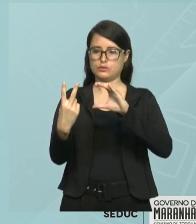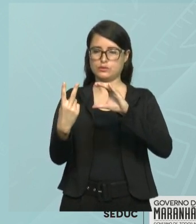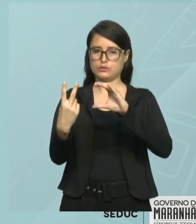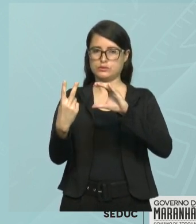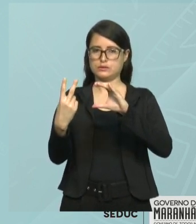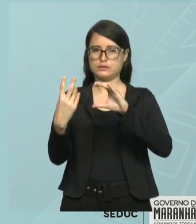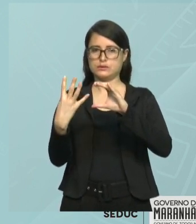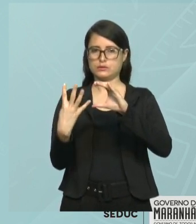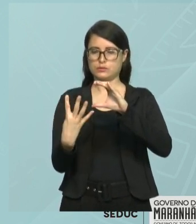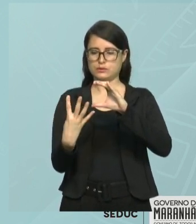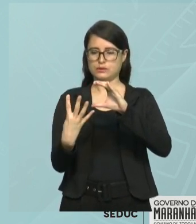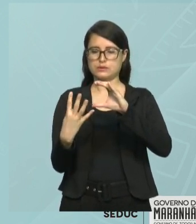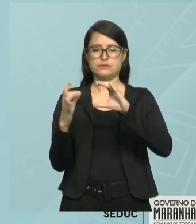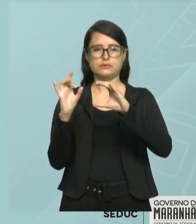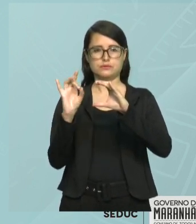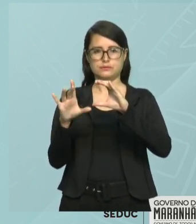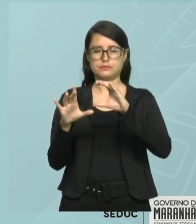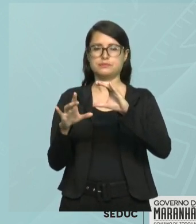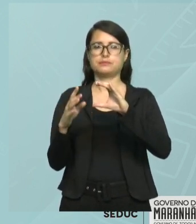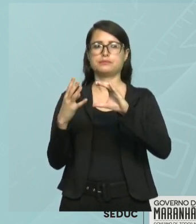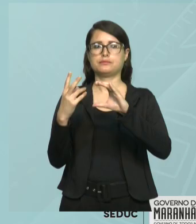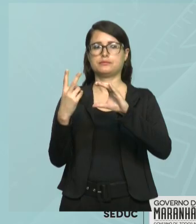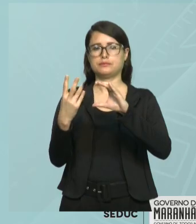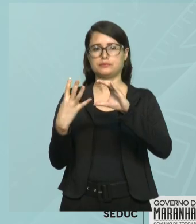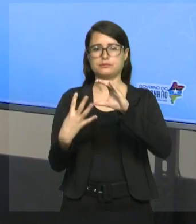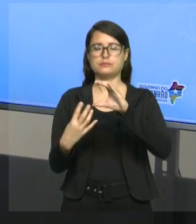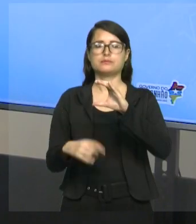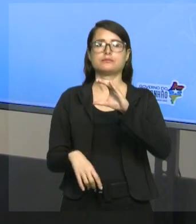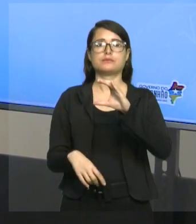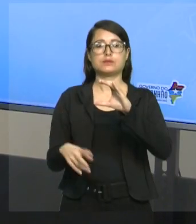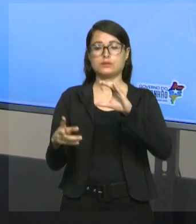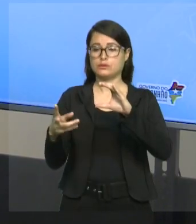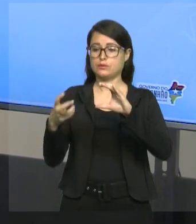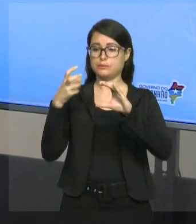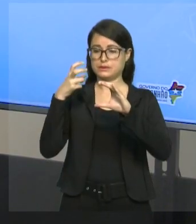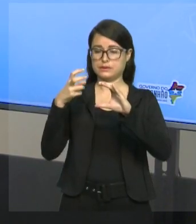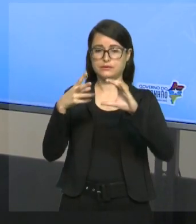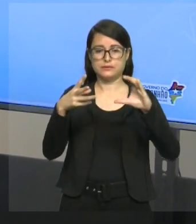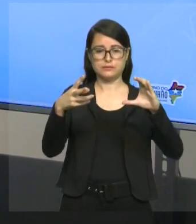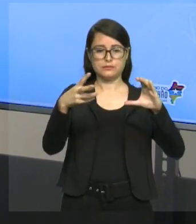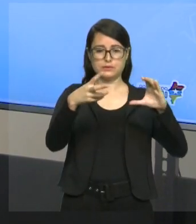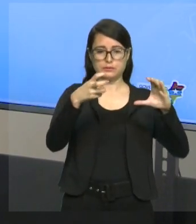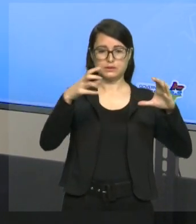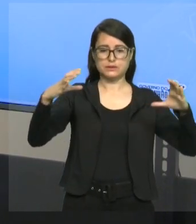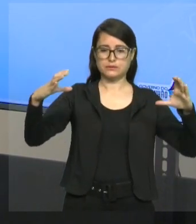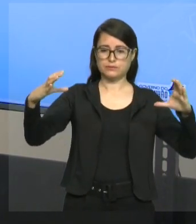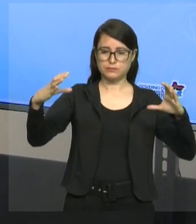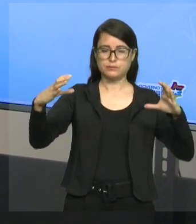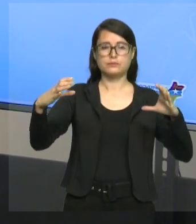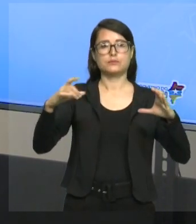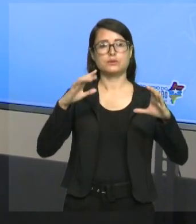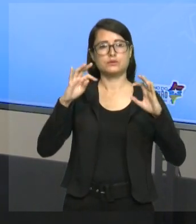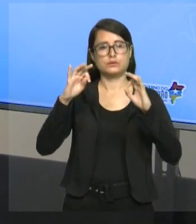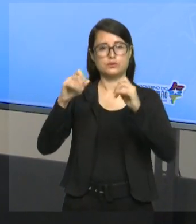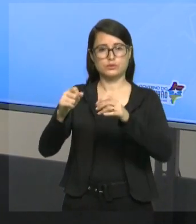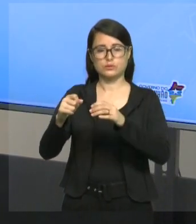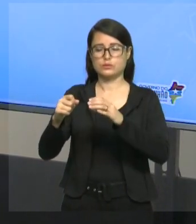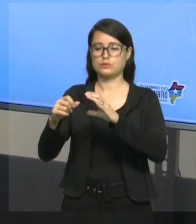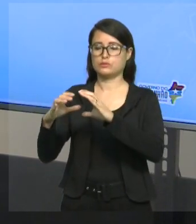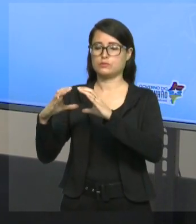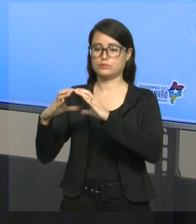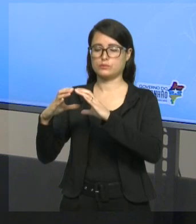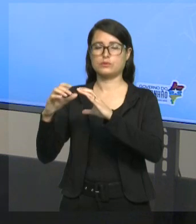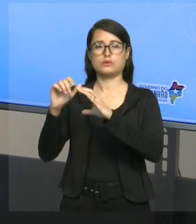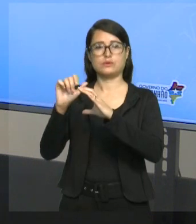elemento dois e o elemento quatro. Se você observar, todos os elementos de A, no caso, dois e